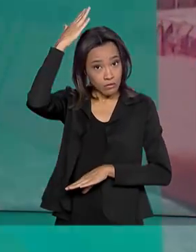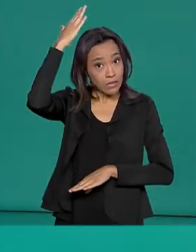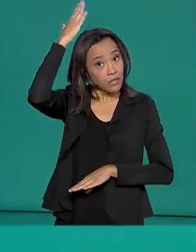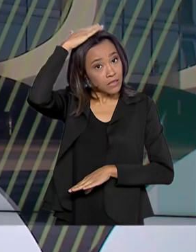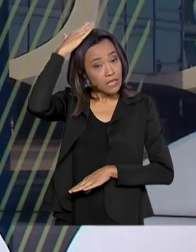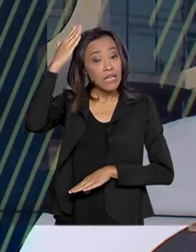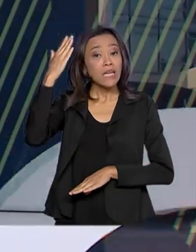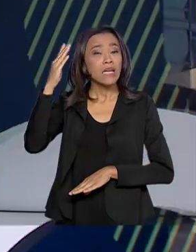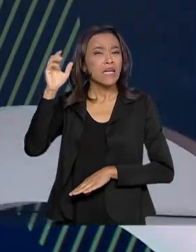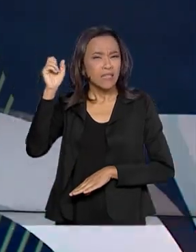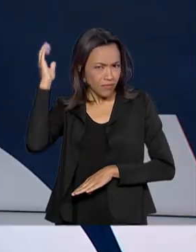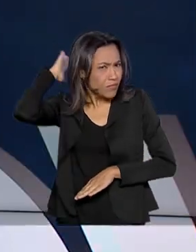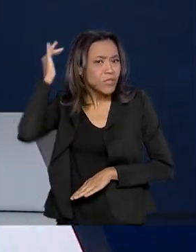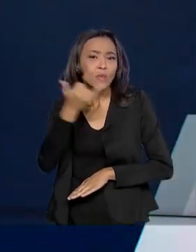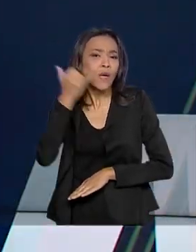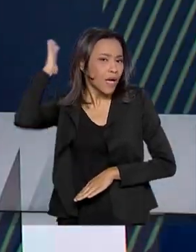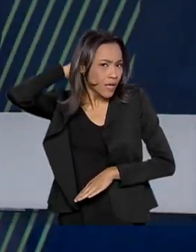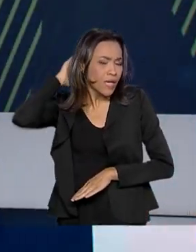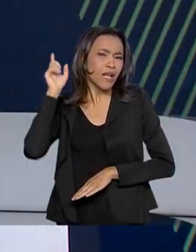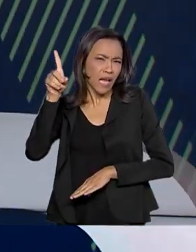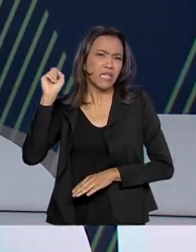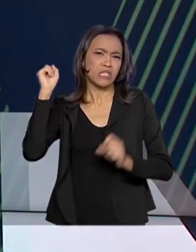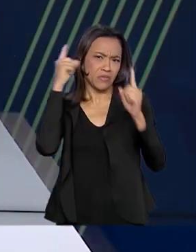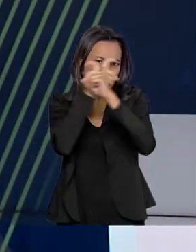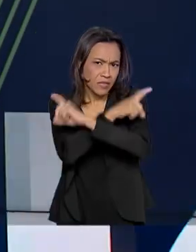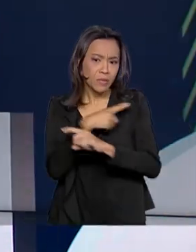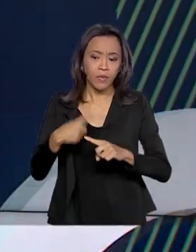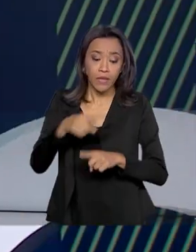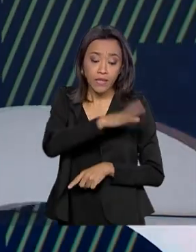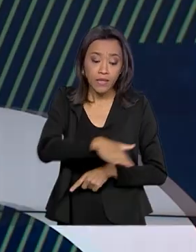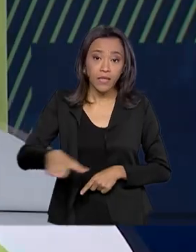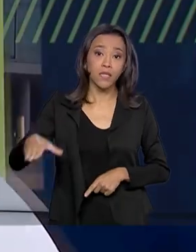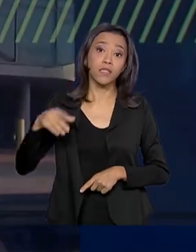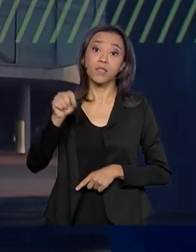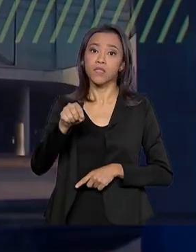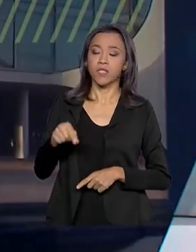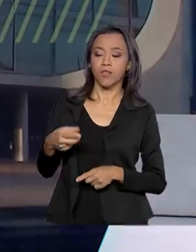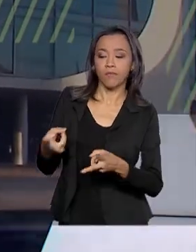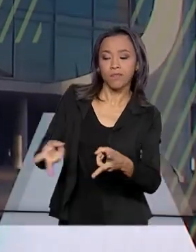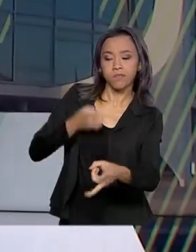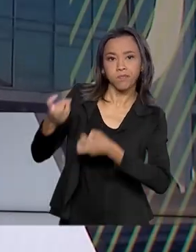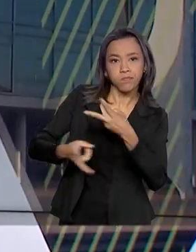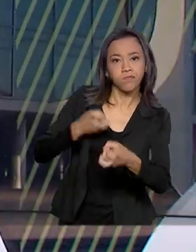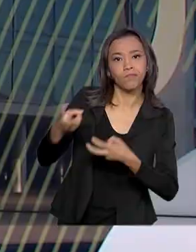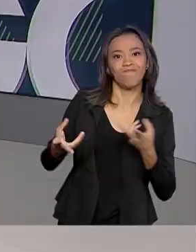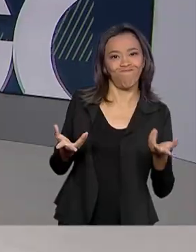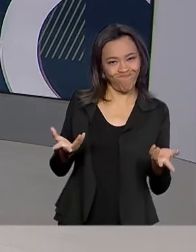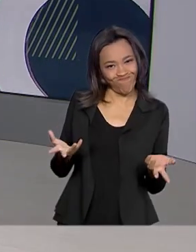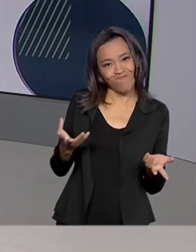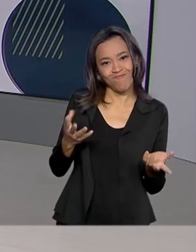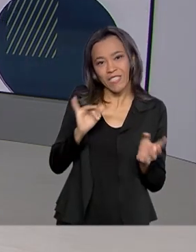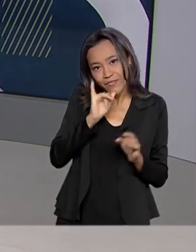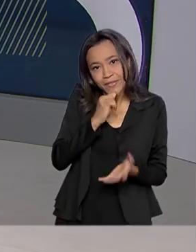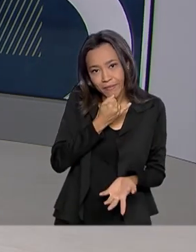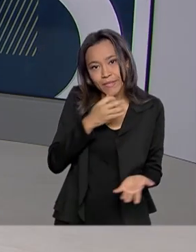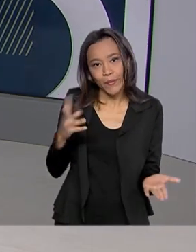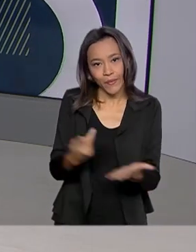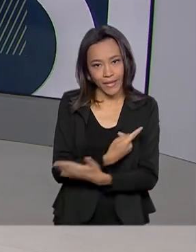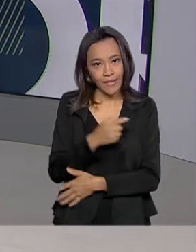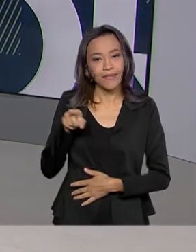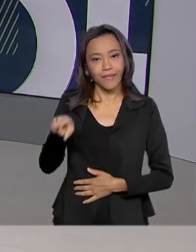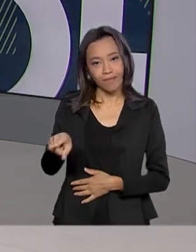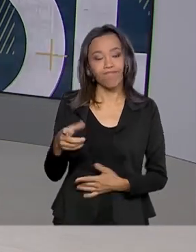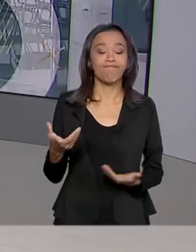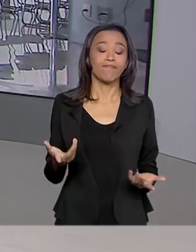mulheres e crianças. Ali, a exploração sexual de menores faz parte do dia a dia, infelizmente. Nós vamos, então, ao